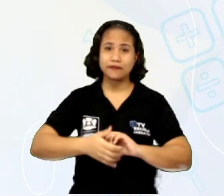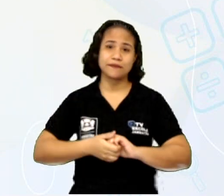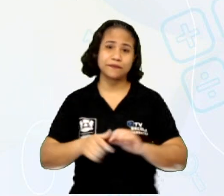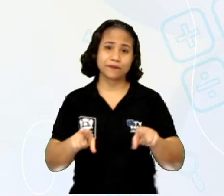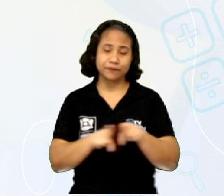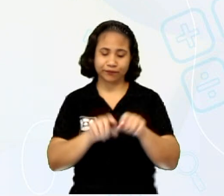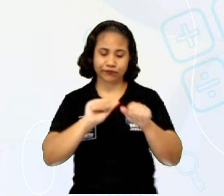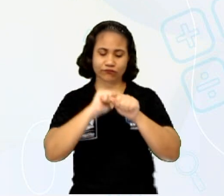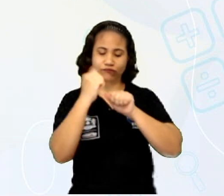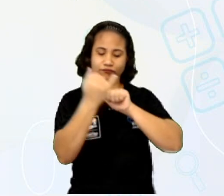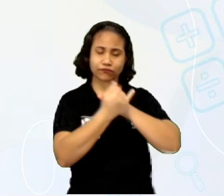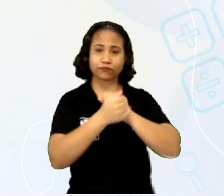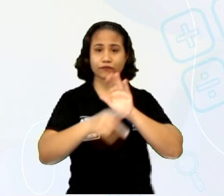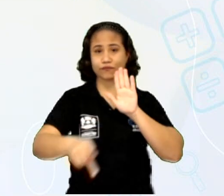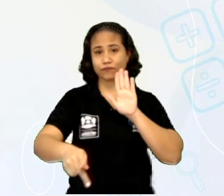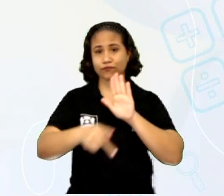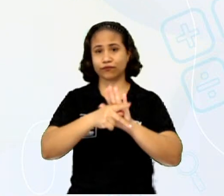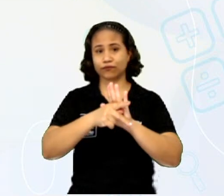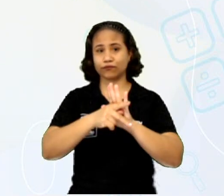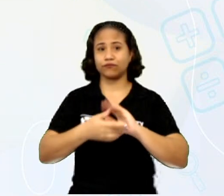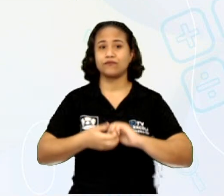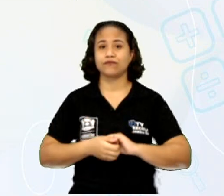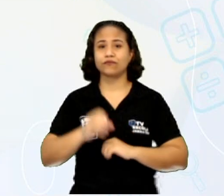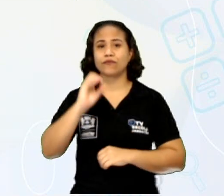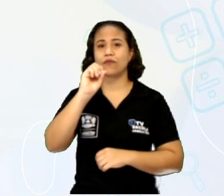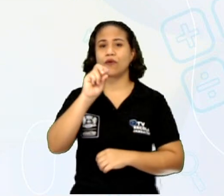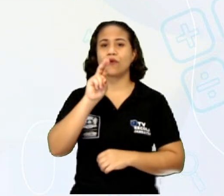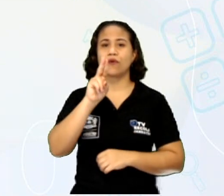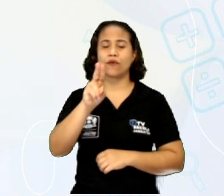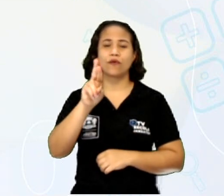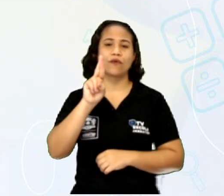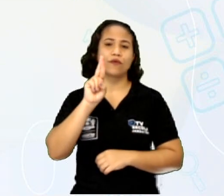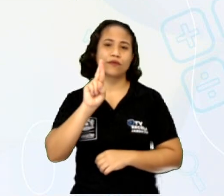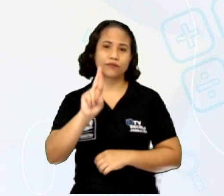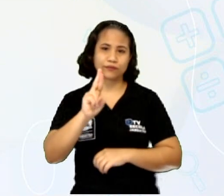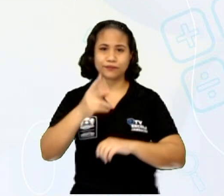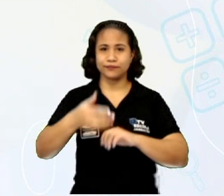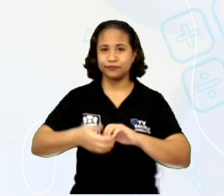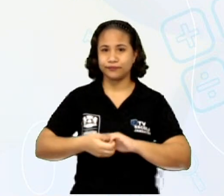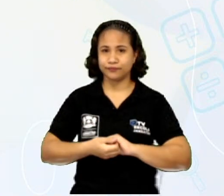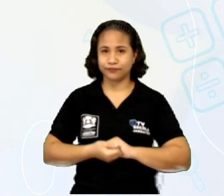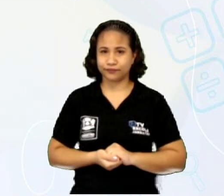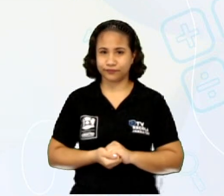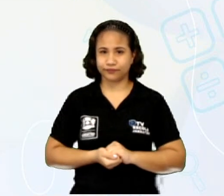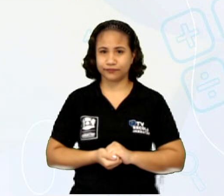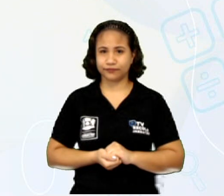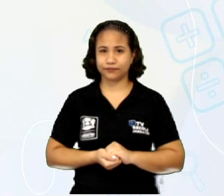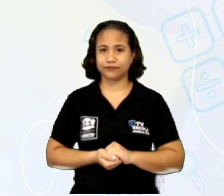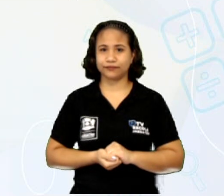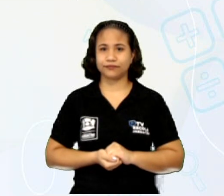adjetivo possessivo vai ser our. Então, our trip is great.